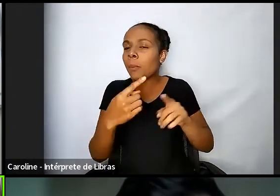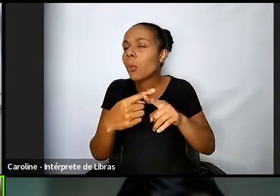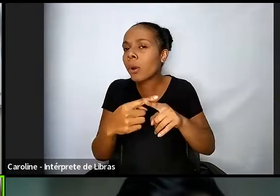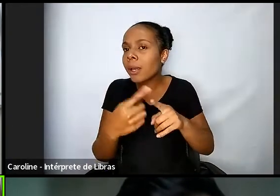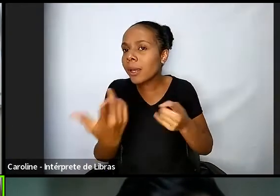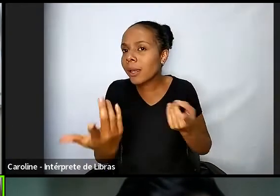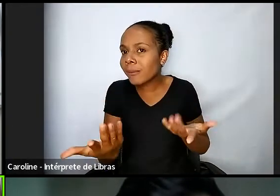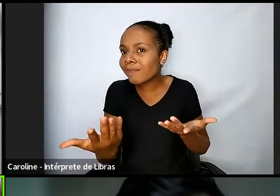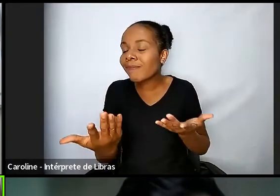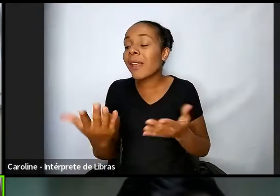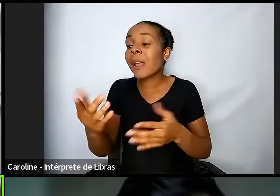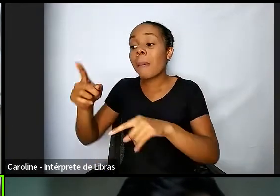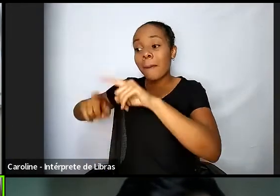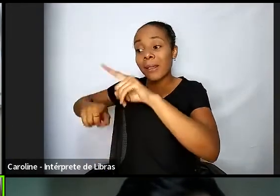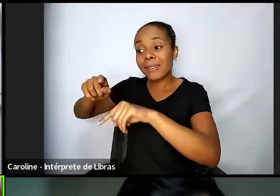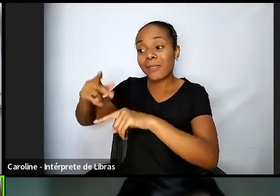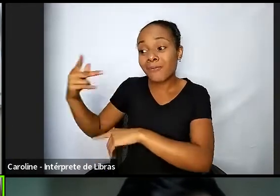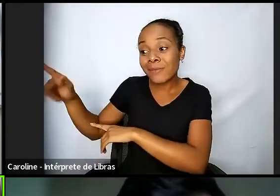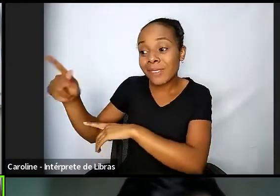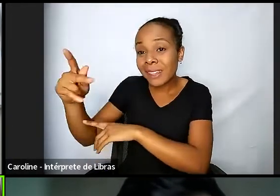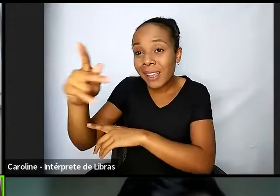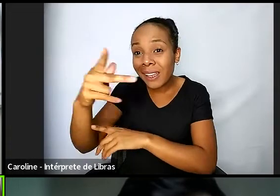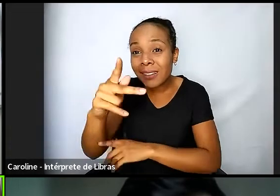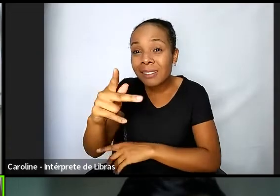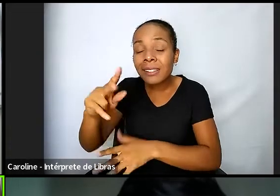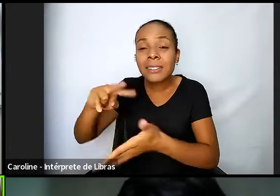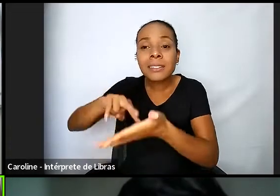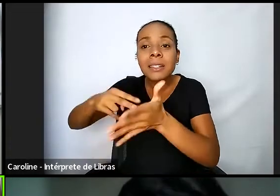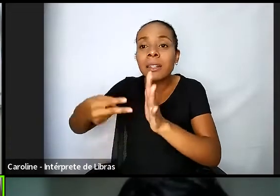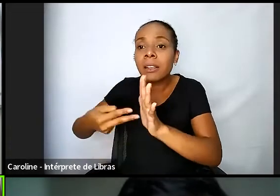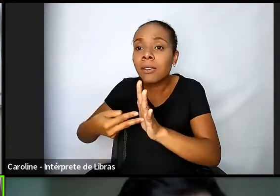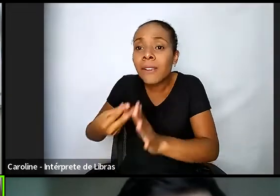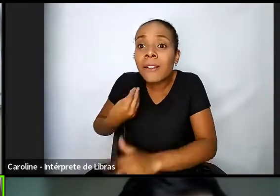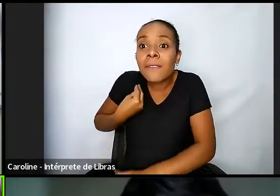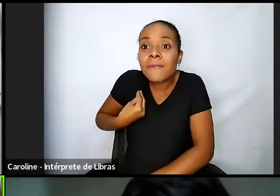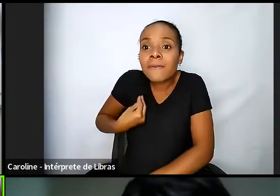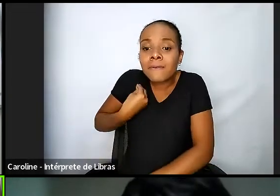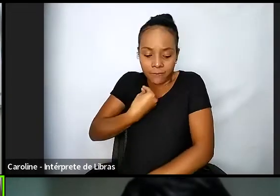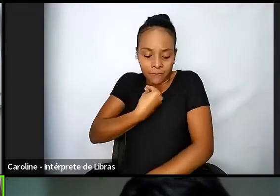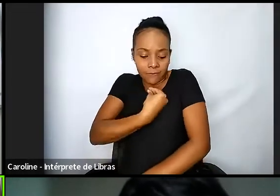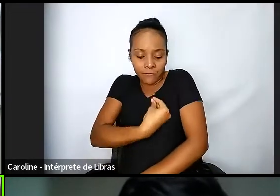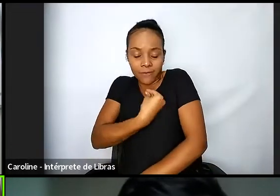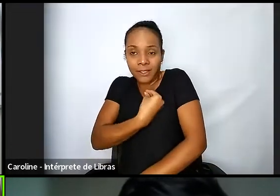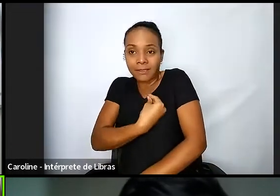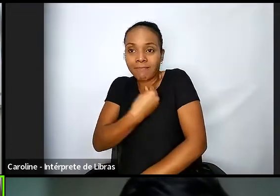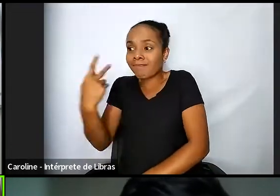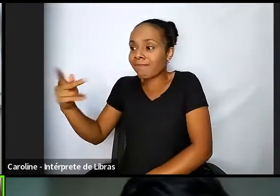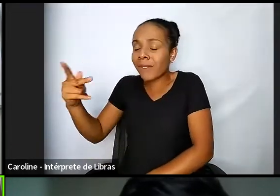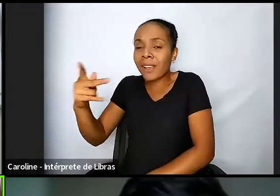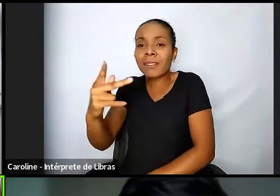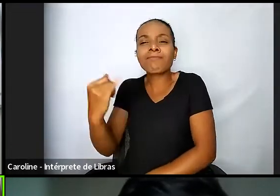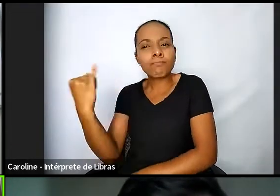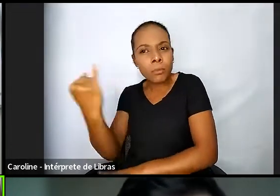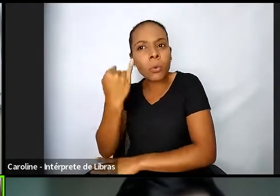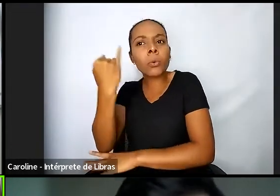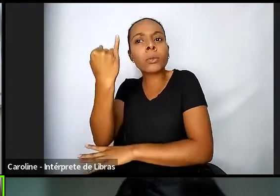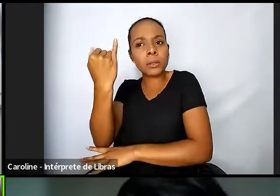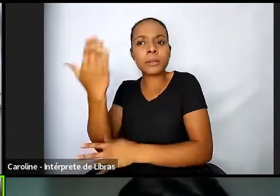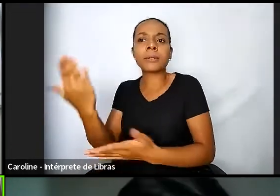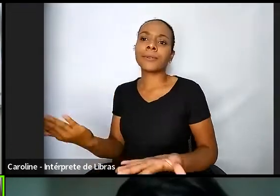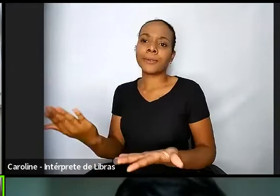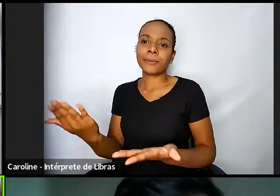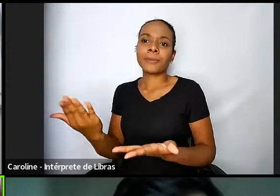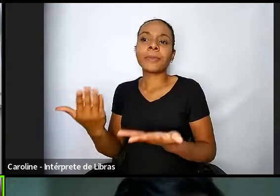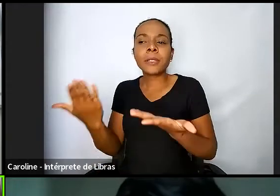né, que está ali, e ela não tem como ela escolher em que perder o pouco que tem e exercer os seus direitos, né,